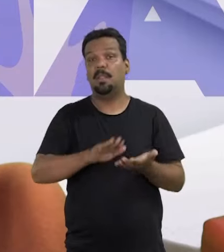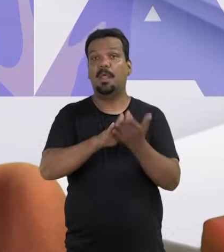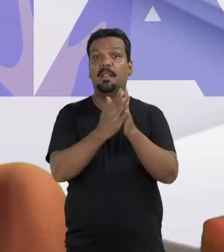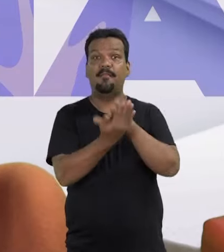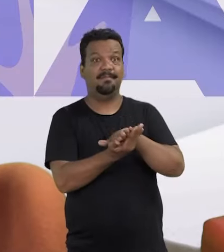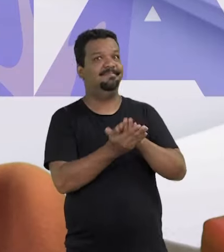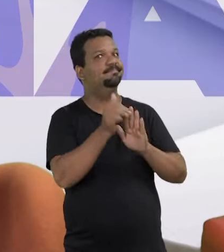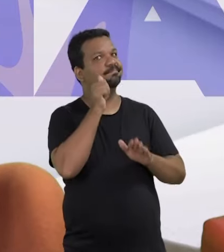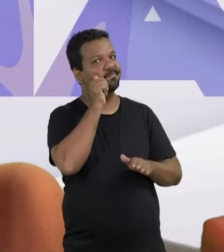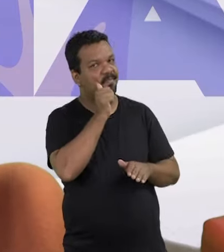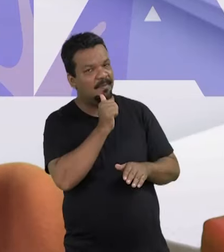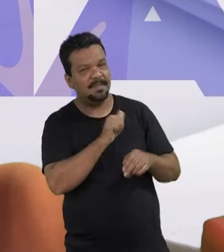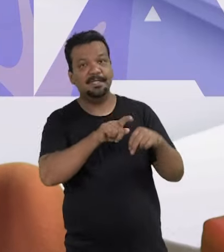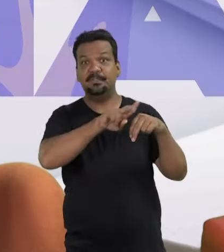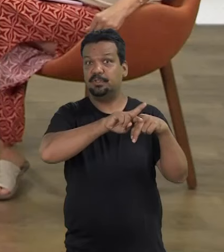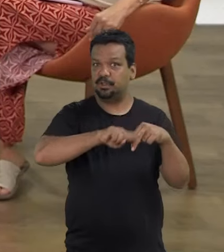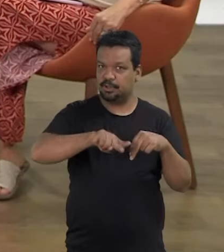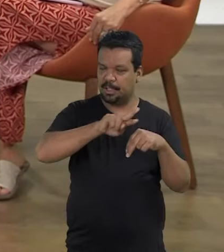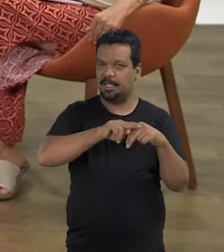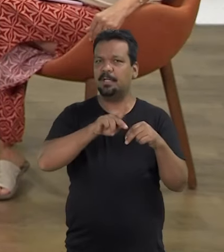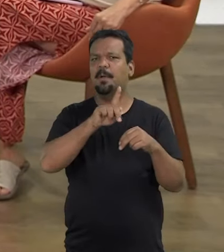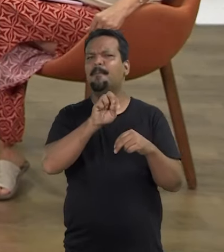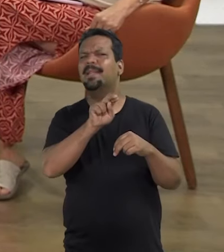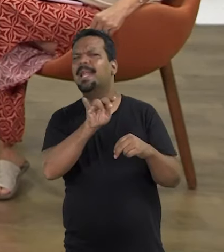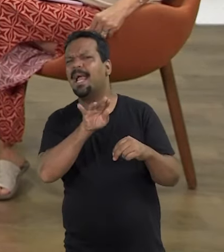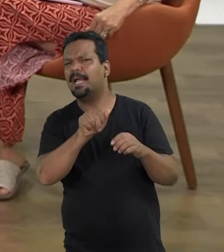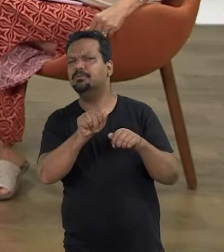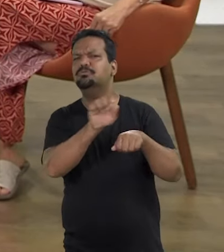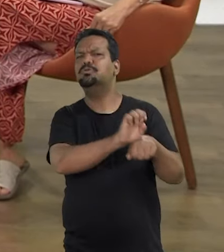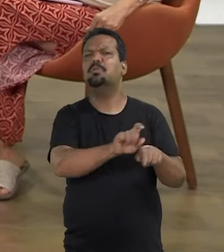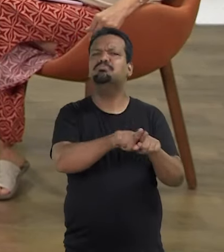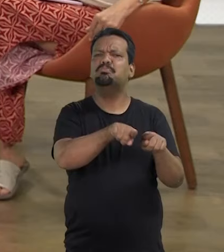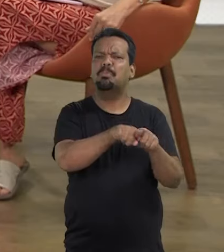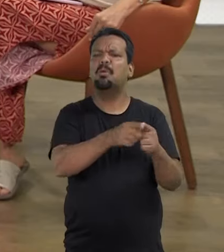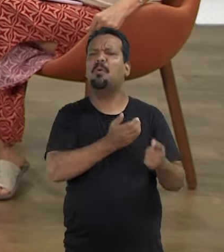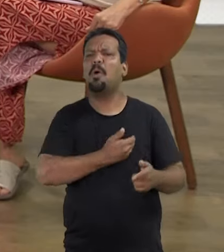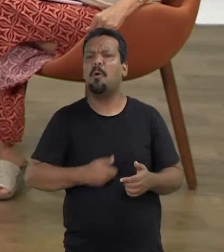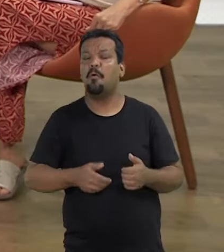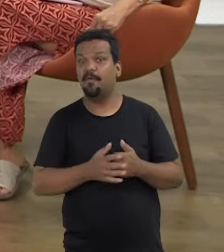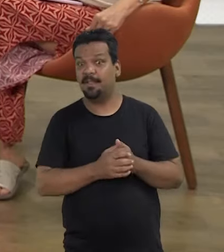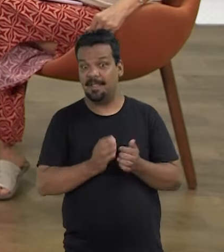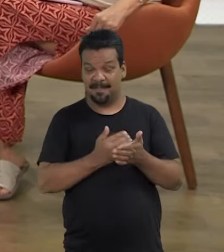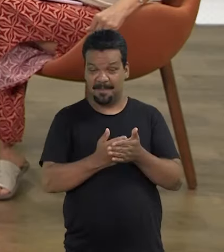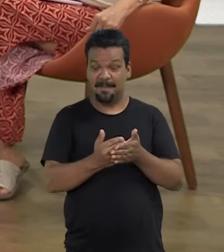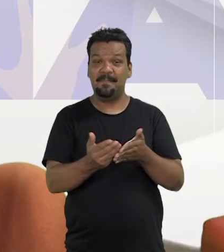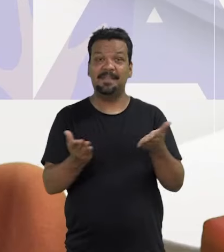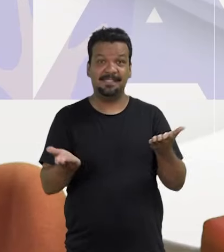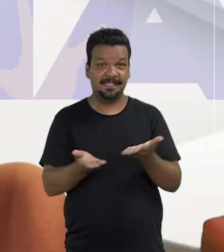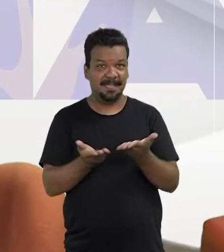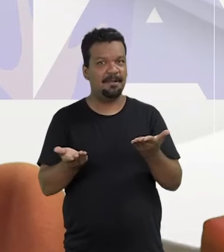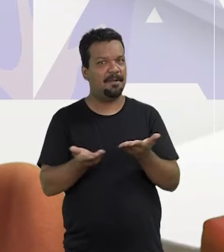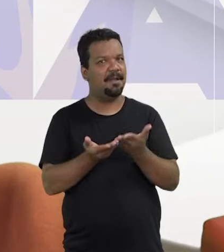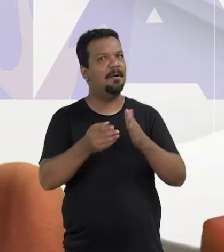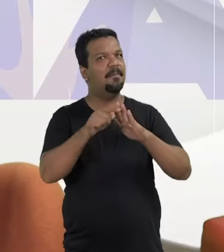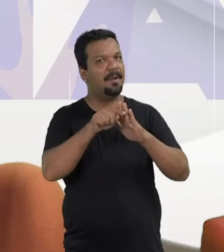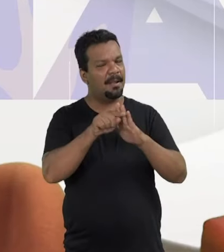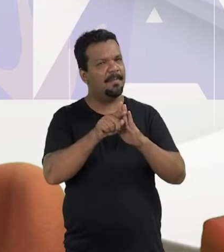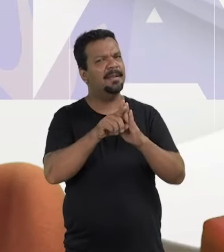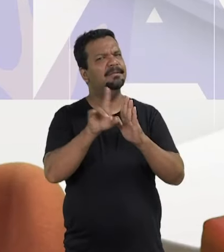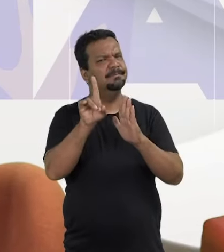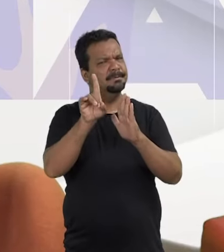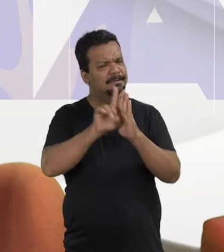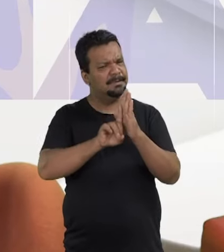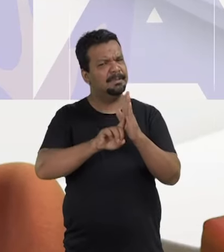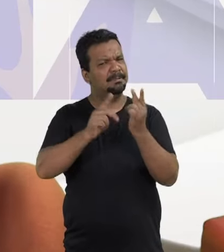públicas na interface com feminismo, gênero, patriarcado, Estado e governança. Começa agora o